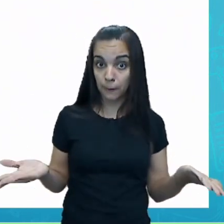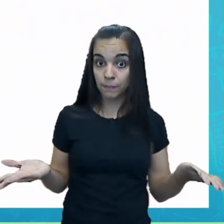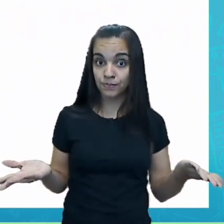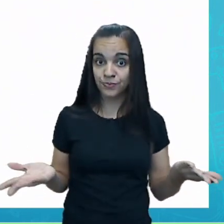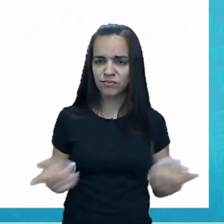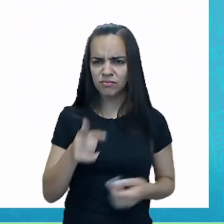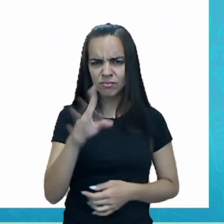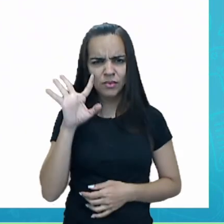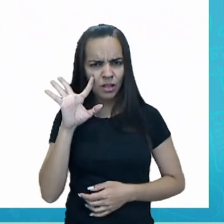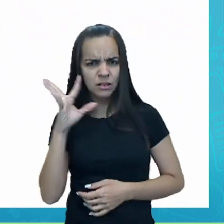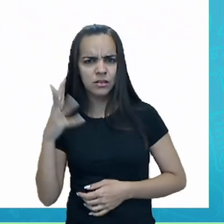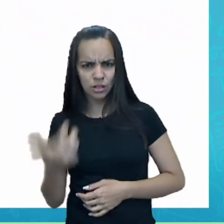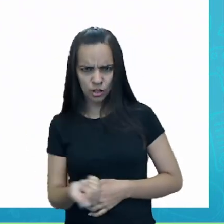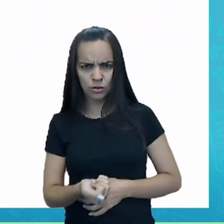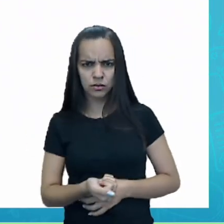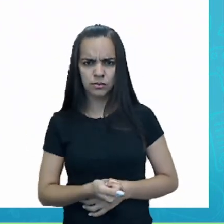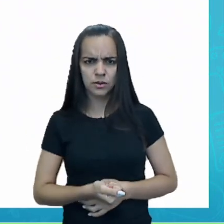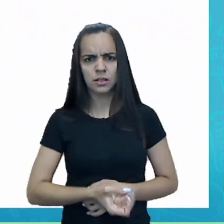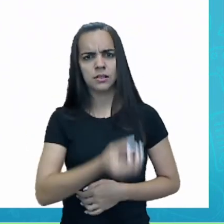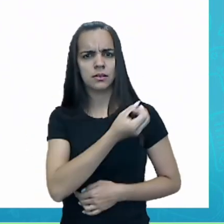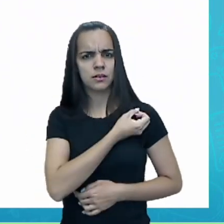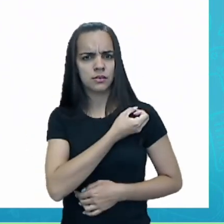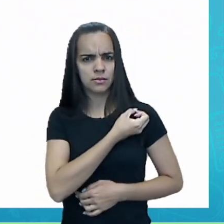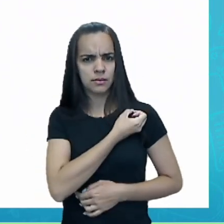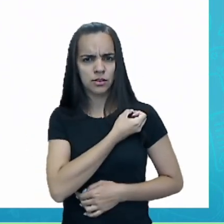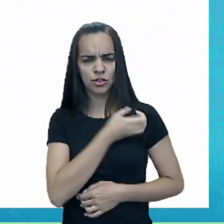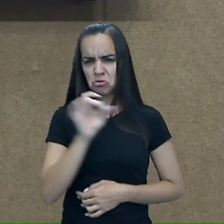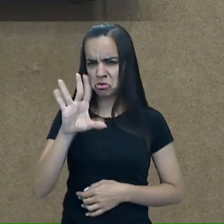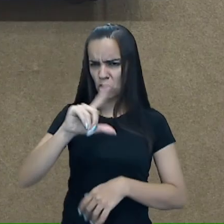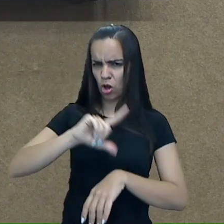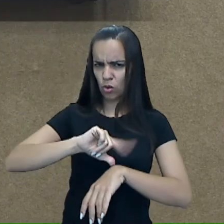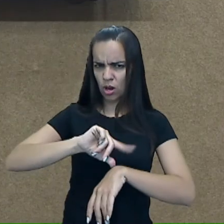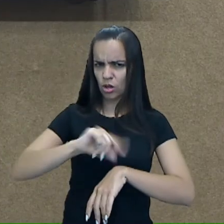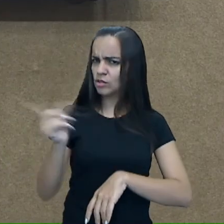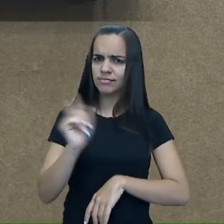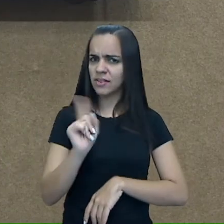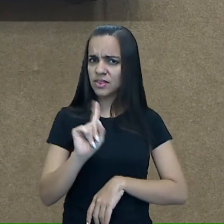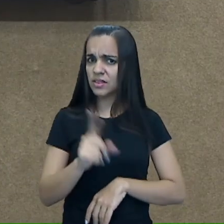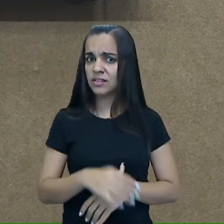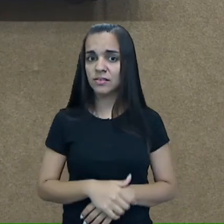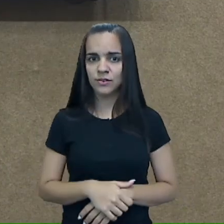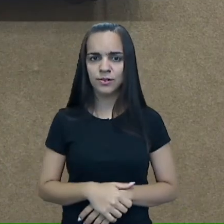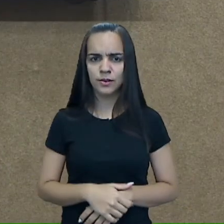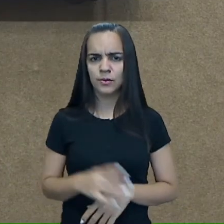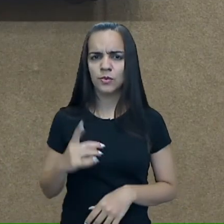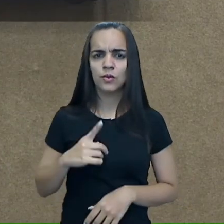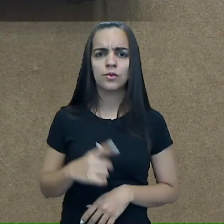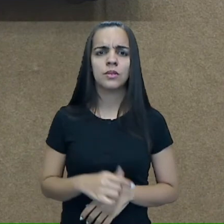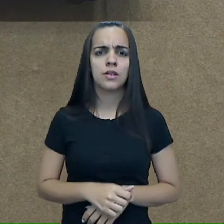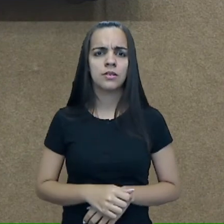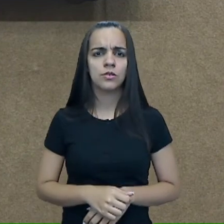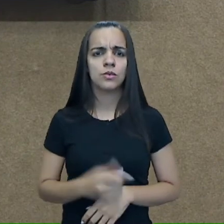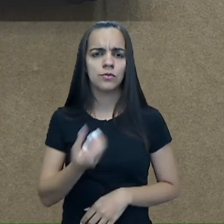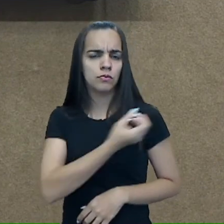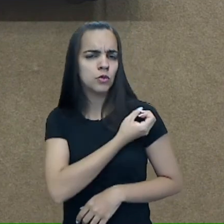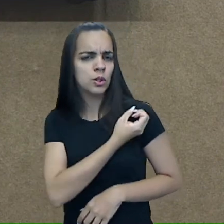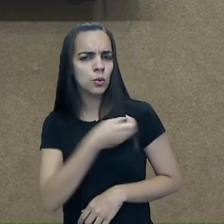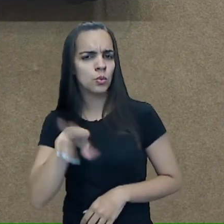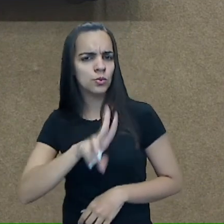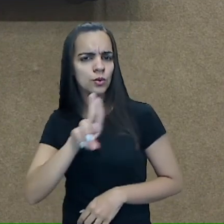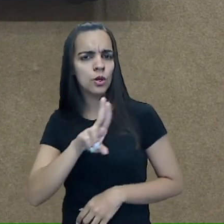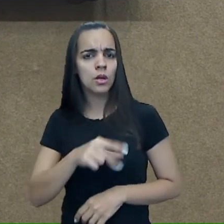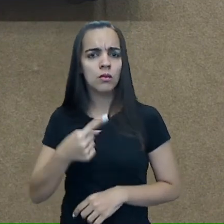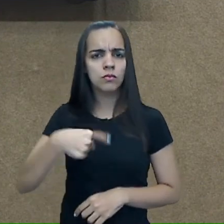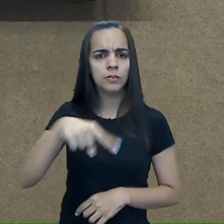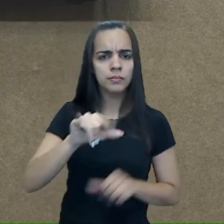vocês acham que a gente usa os numerais só no relógio? Não. Vocês usam os numerais quando você